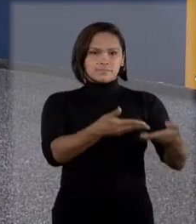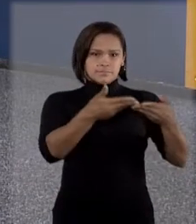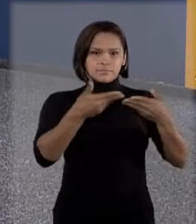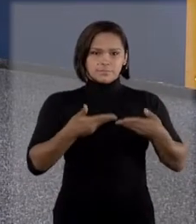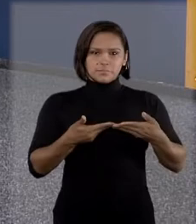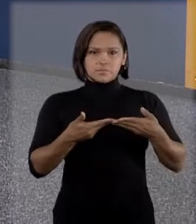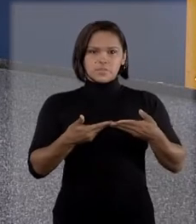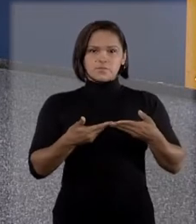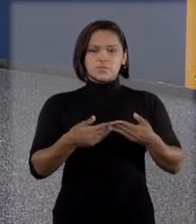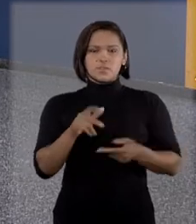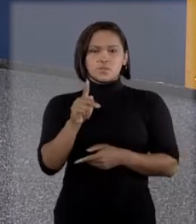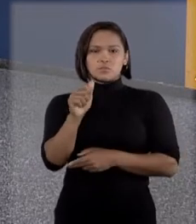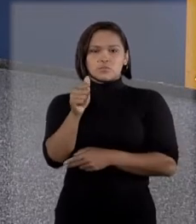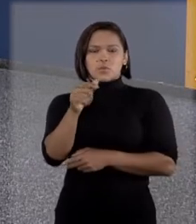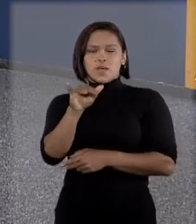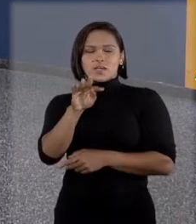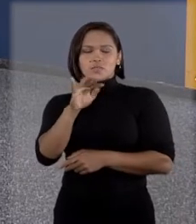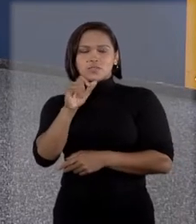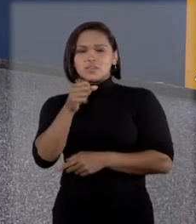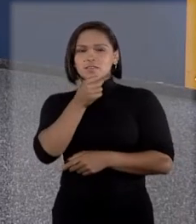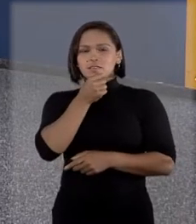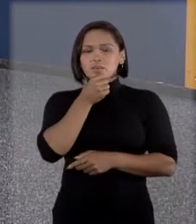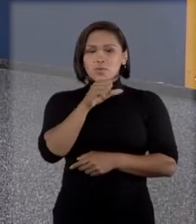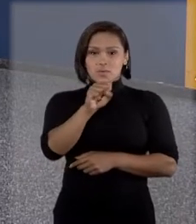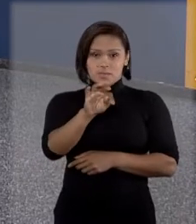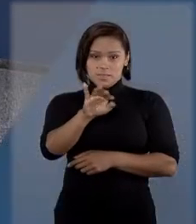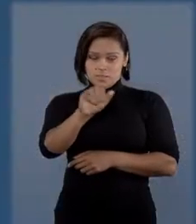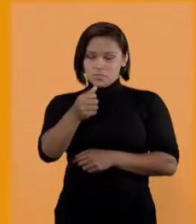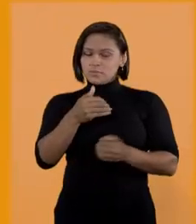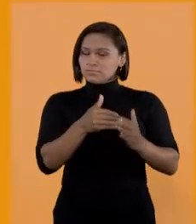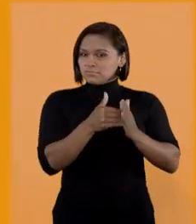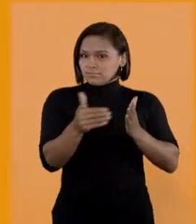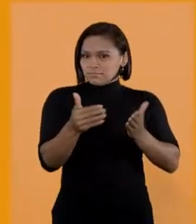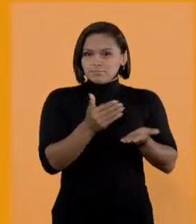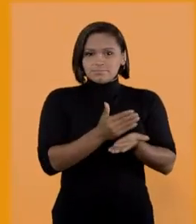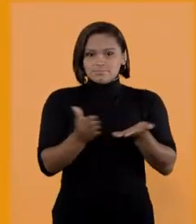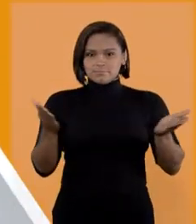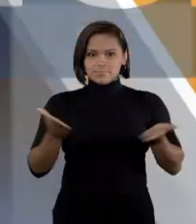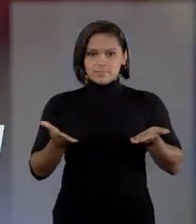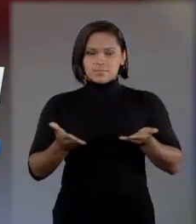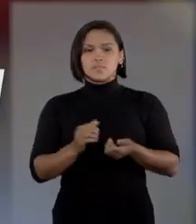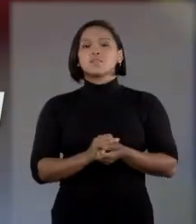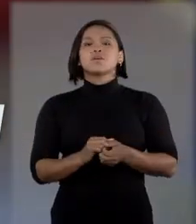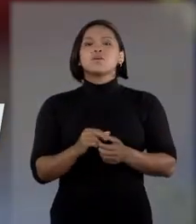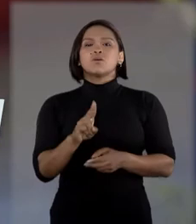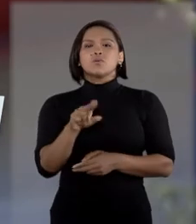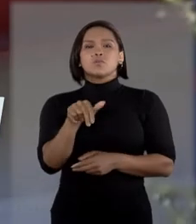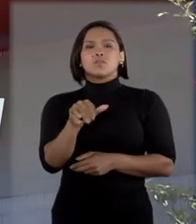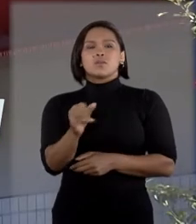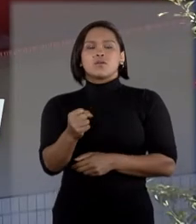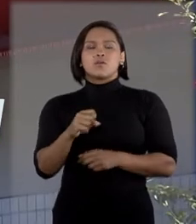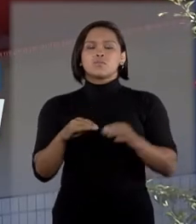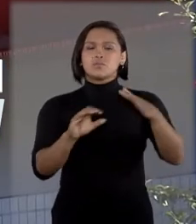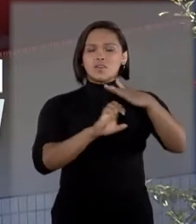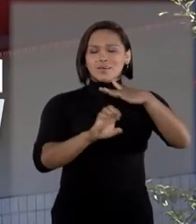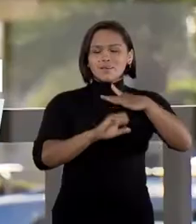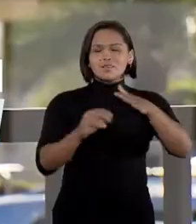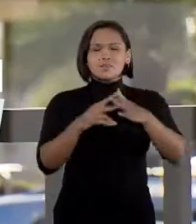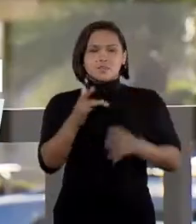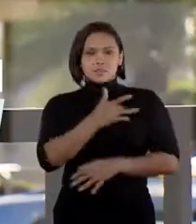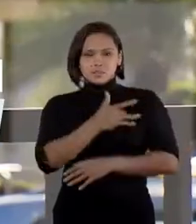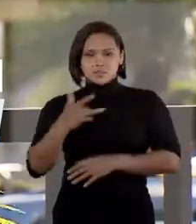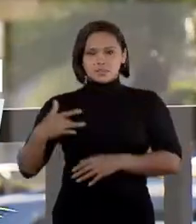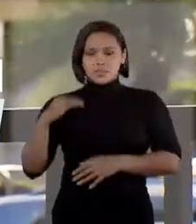-vindo. Eu sou Kátia Gomes e o STJ Notícias está no ar. União e Agência Nacional de Saúde